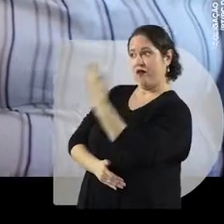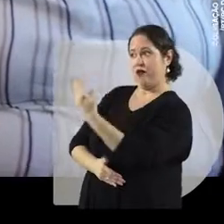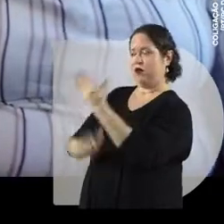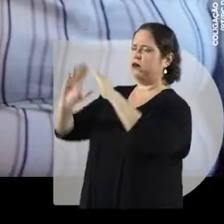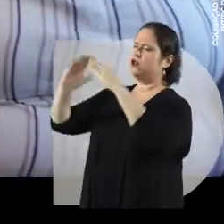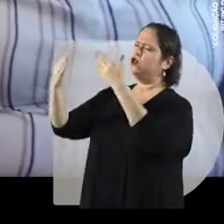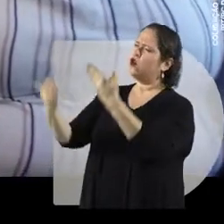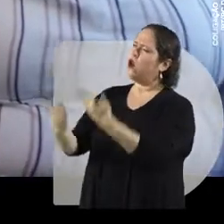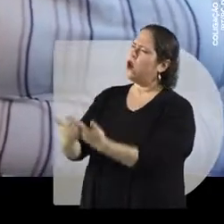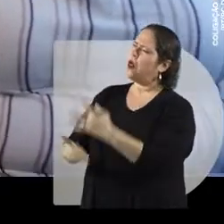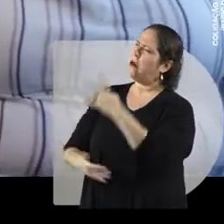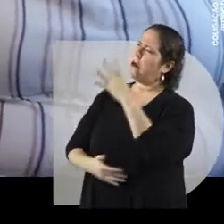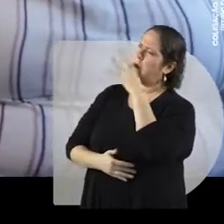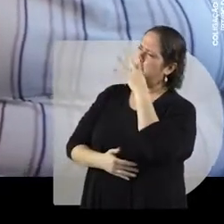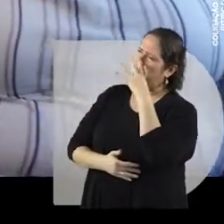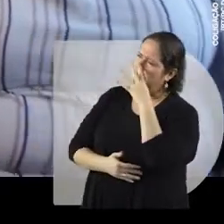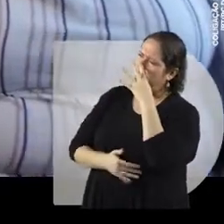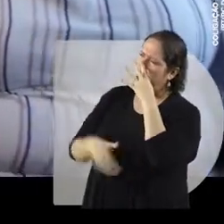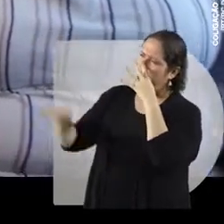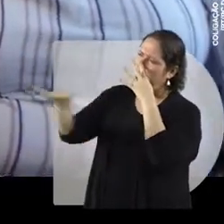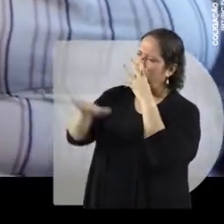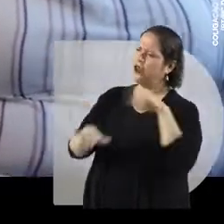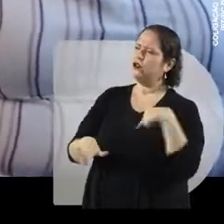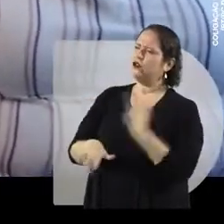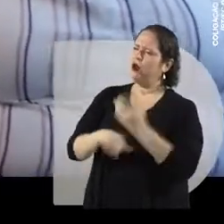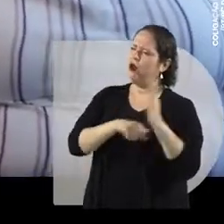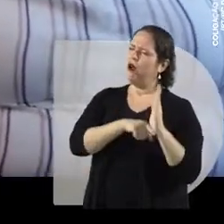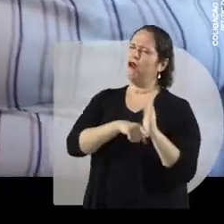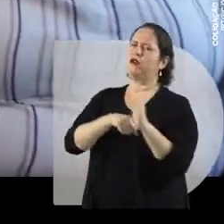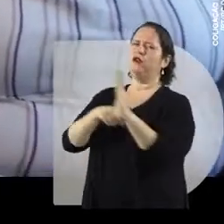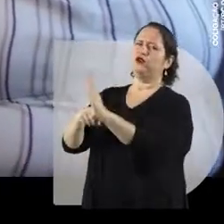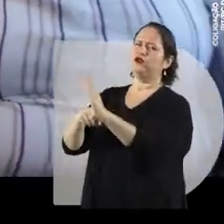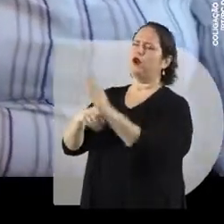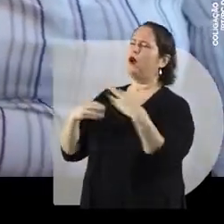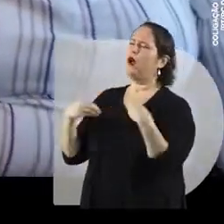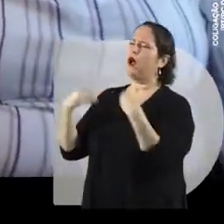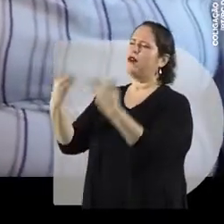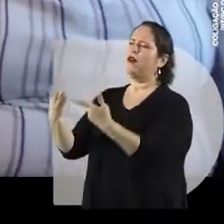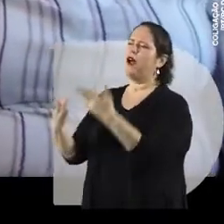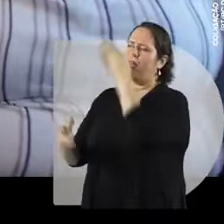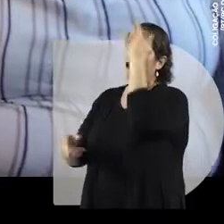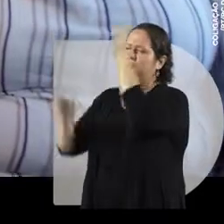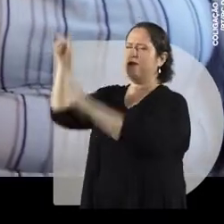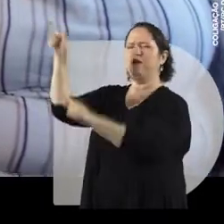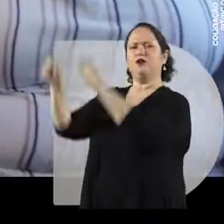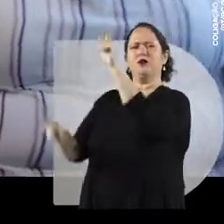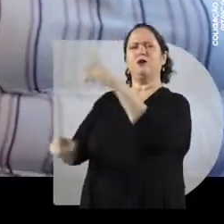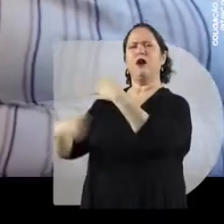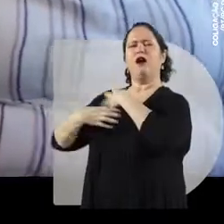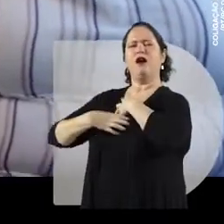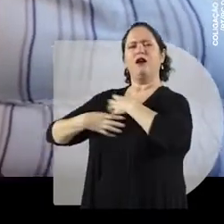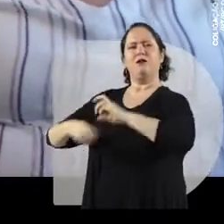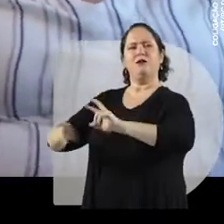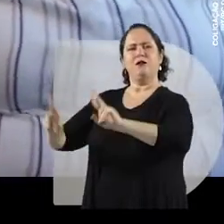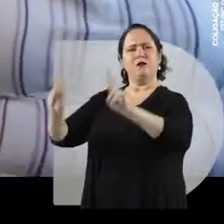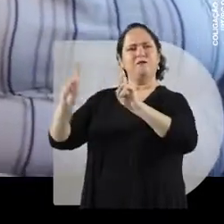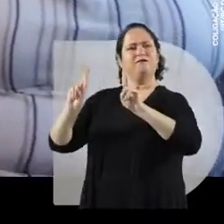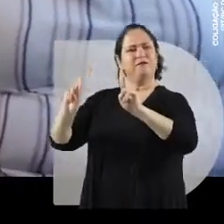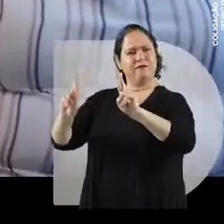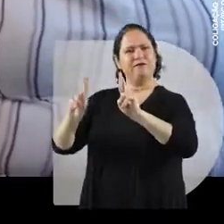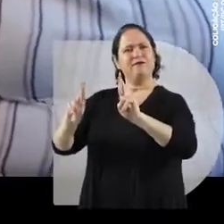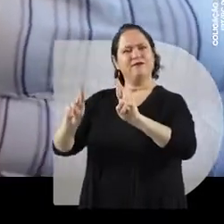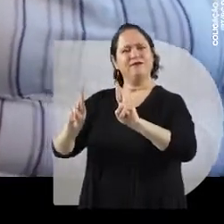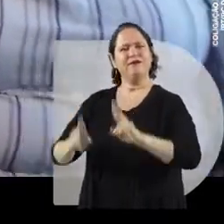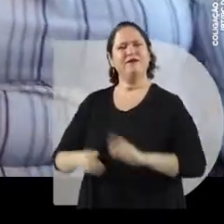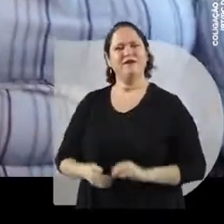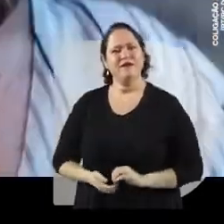a gente passou e ver... De alguma forma a gente ajudou aquele espaço a ser transformado num espaço de geração de